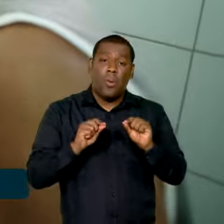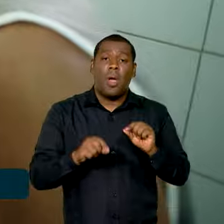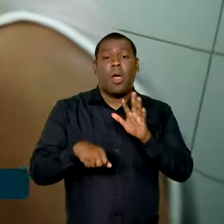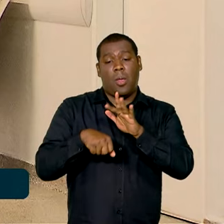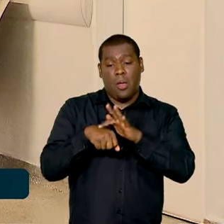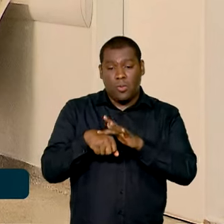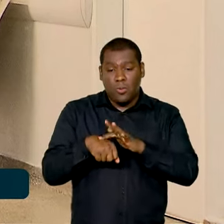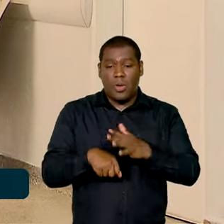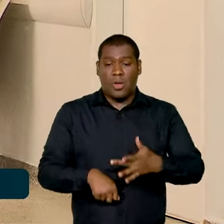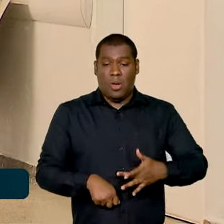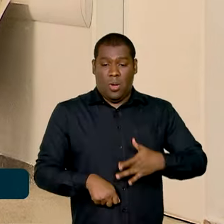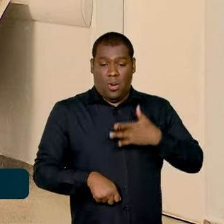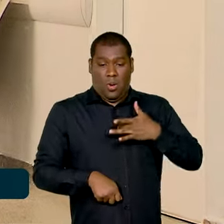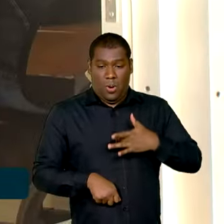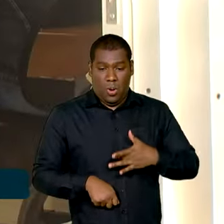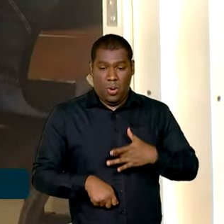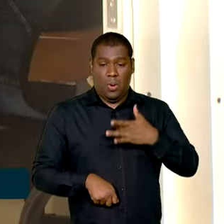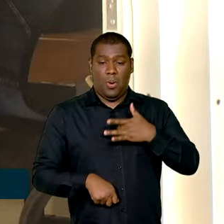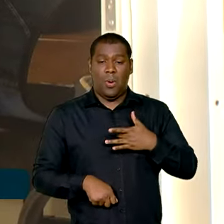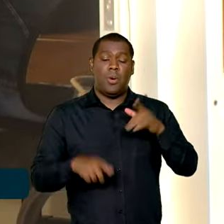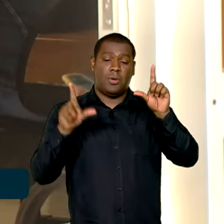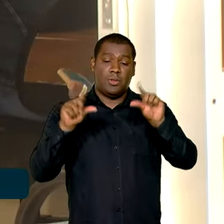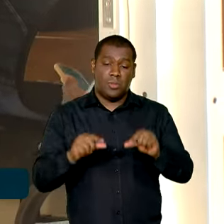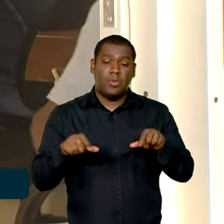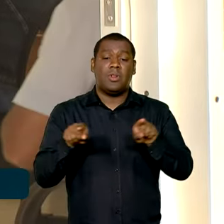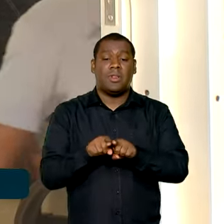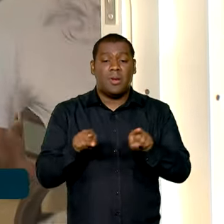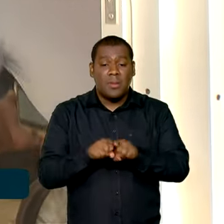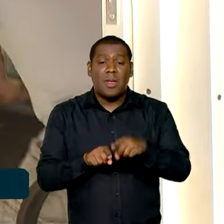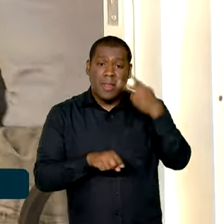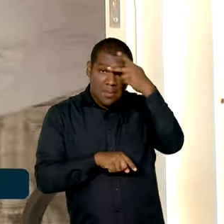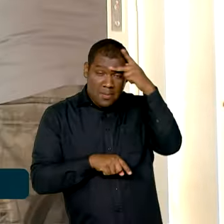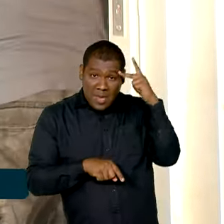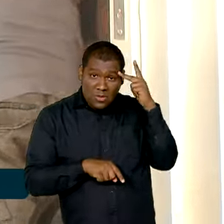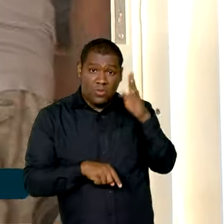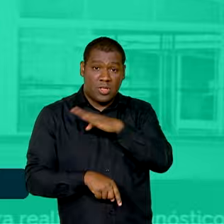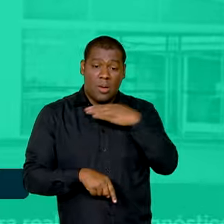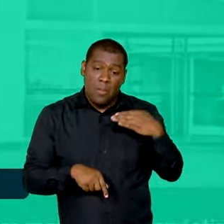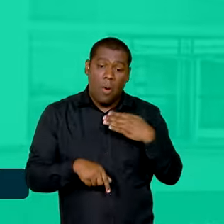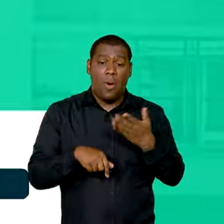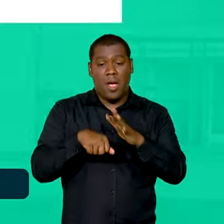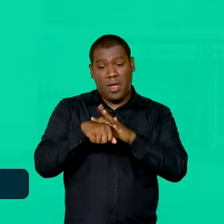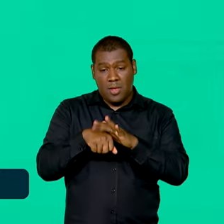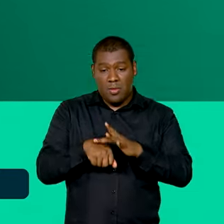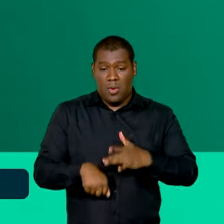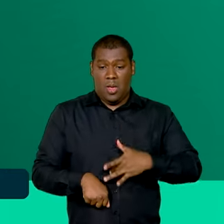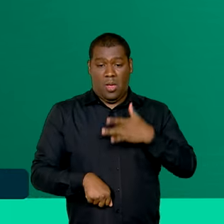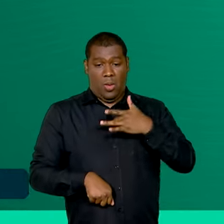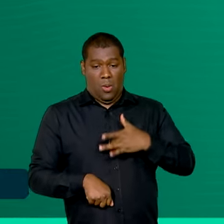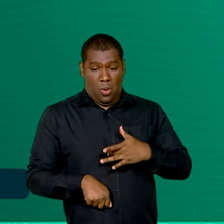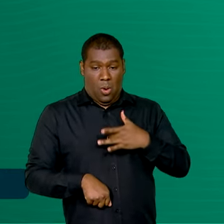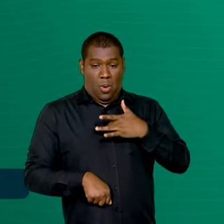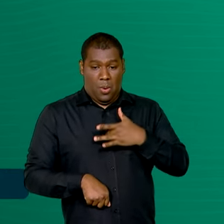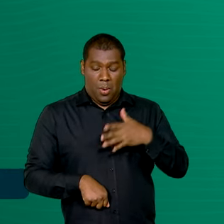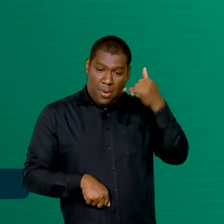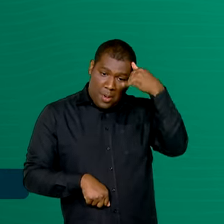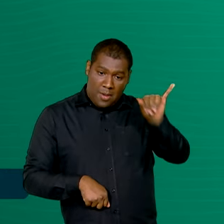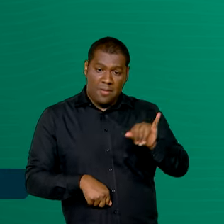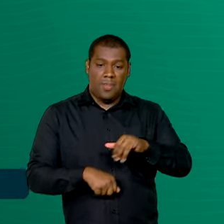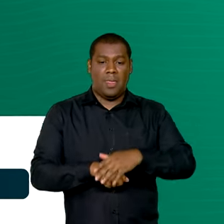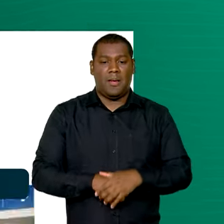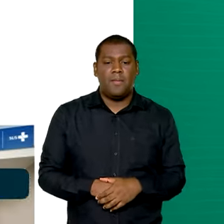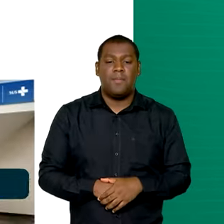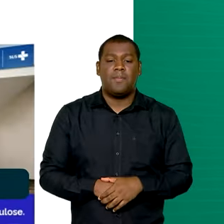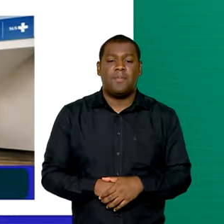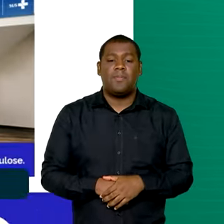habitantes e de óbitos para menos de 230 ao ano. Para ficar por dentro de todas as ações